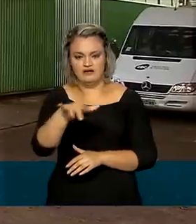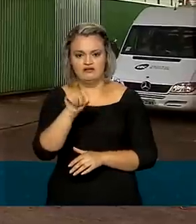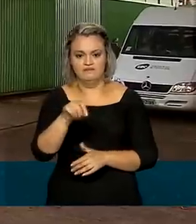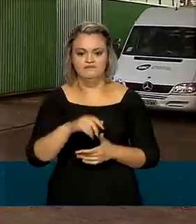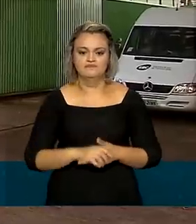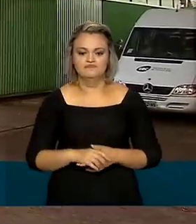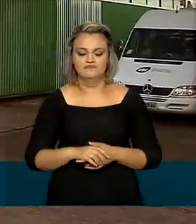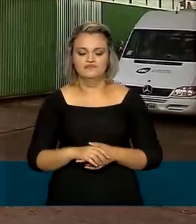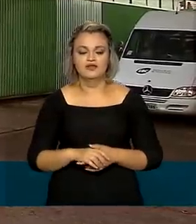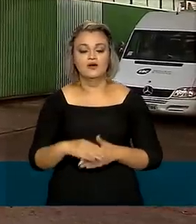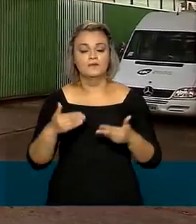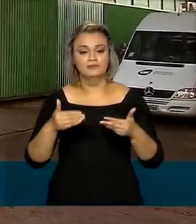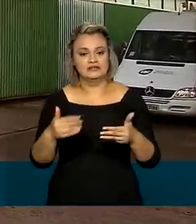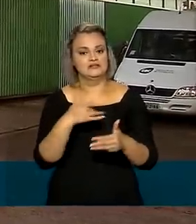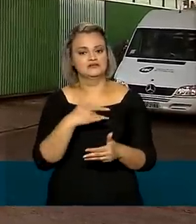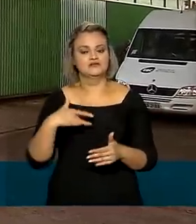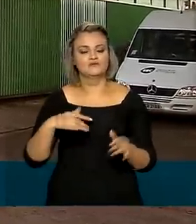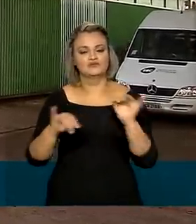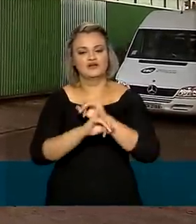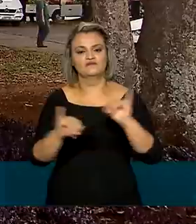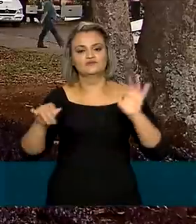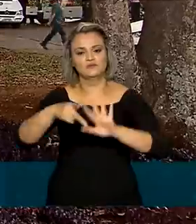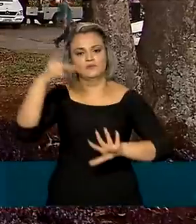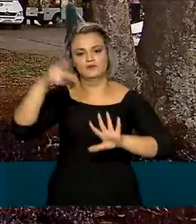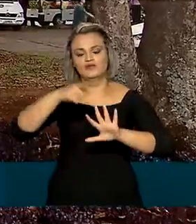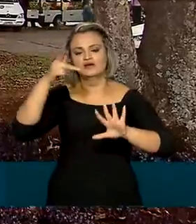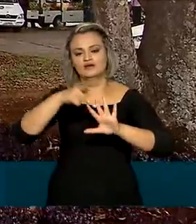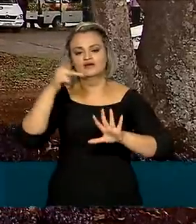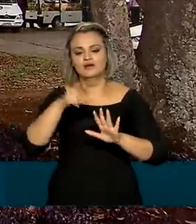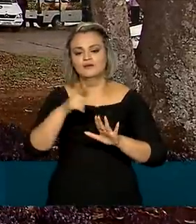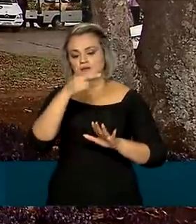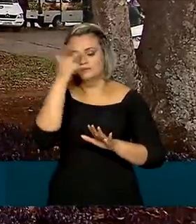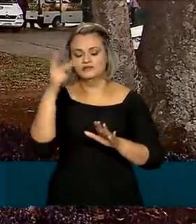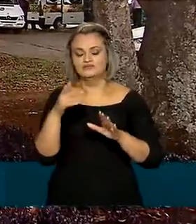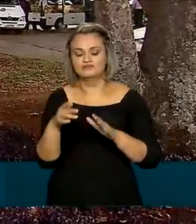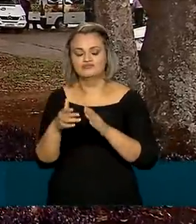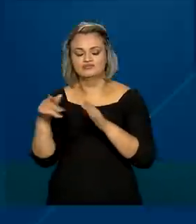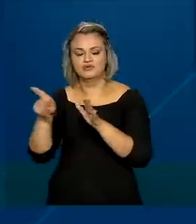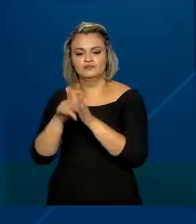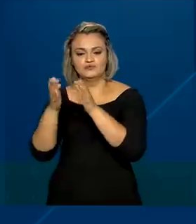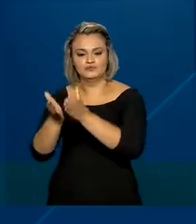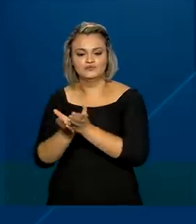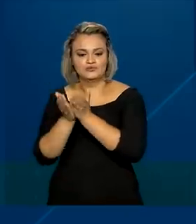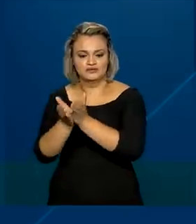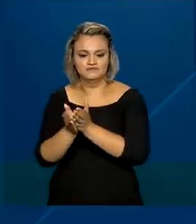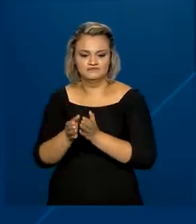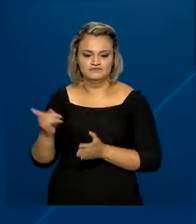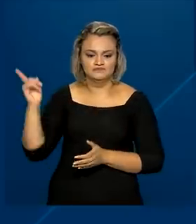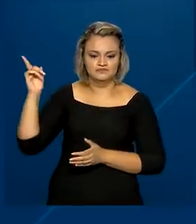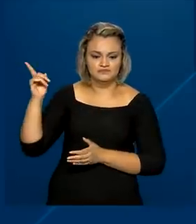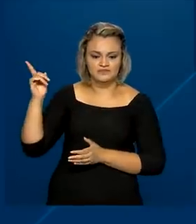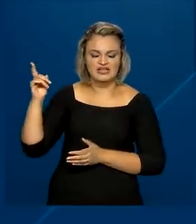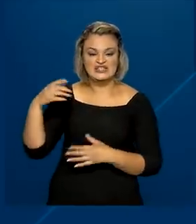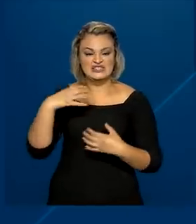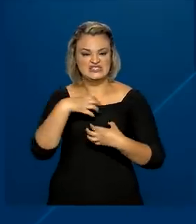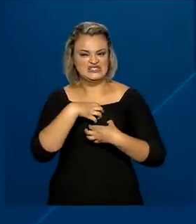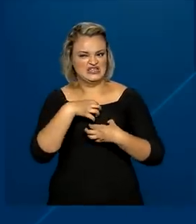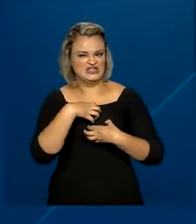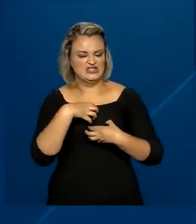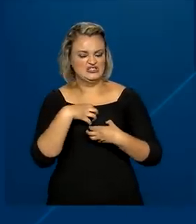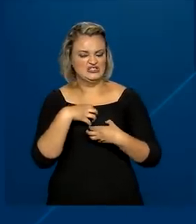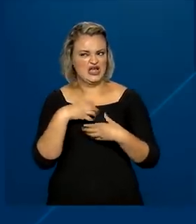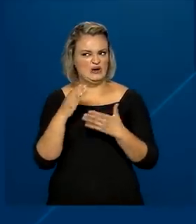O Ministério da Saúde também publicou portaria para tripulantes de cruzeiros. Viajantes com sintomas de covid